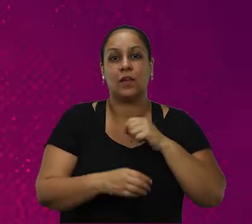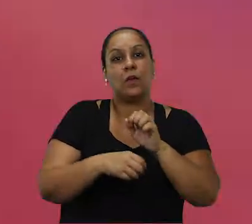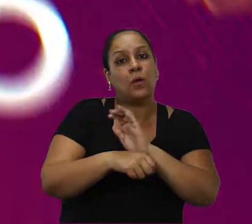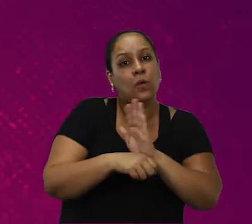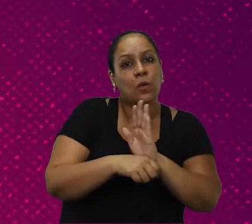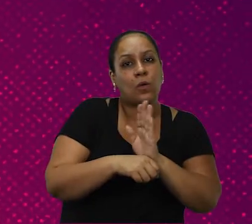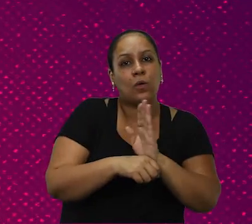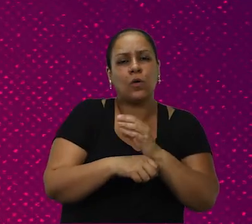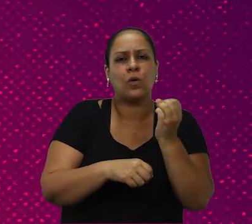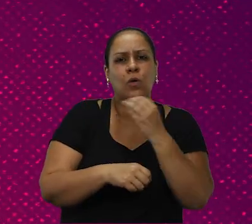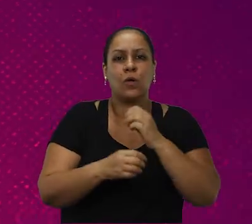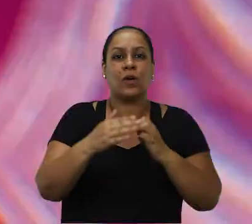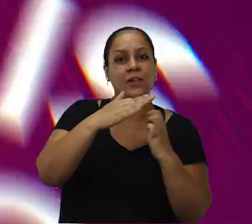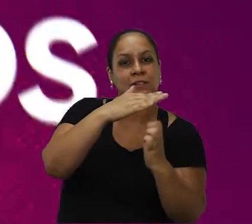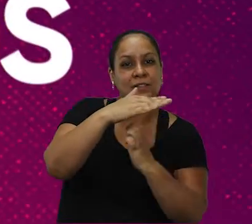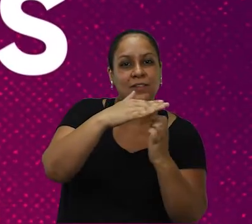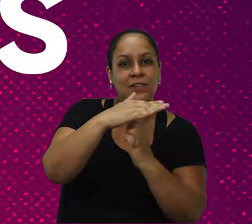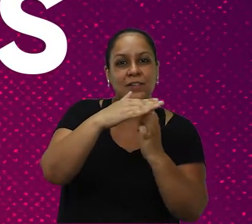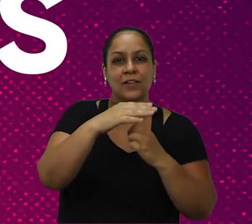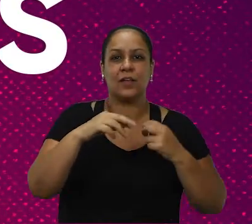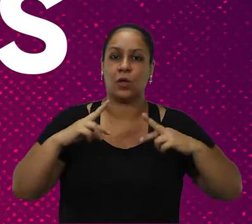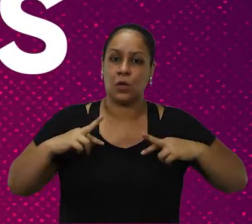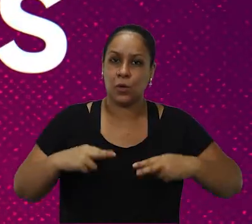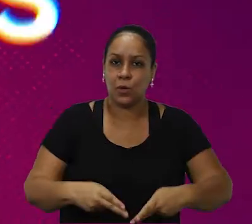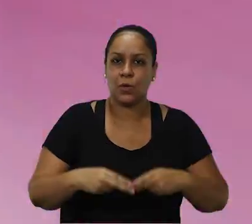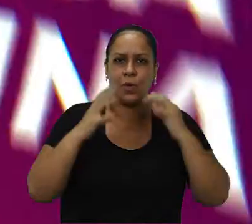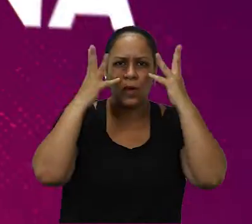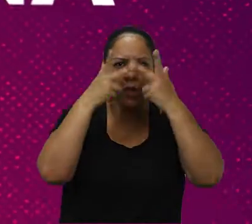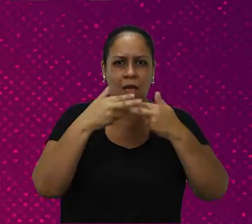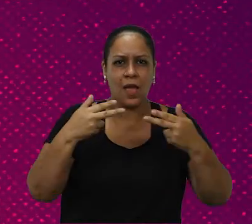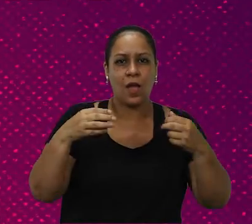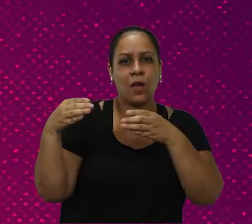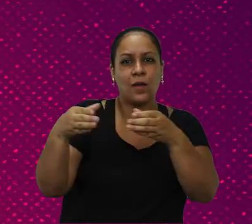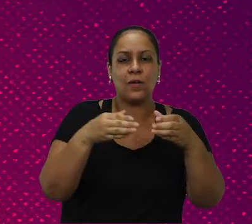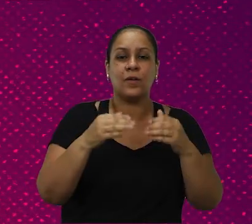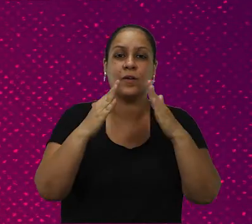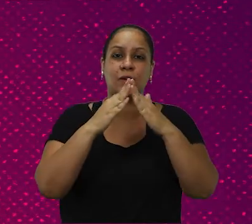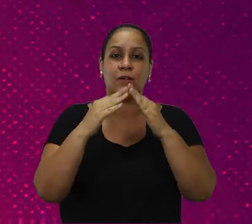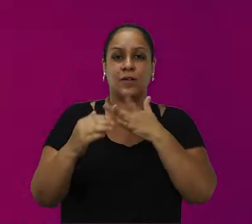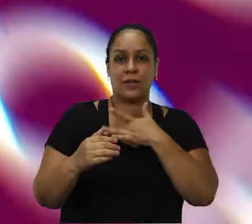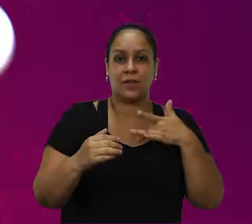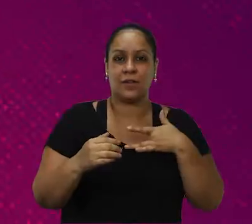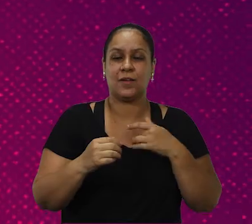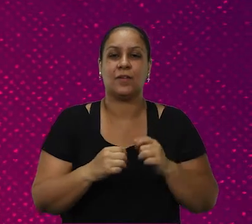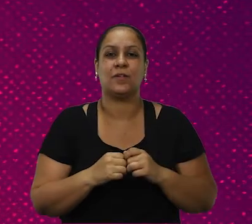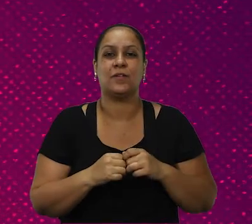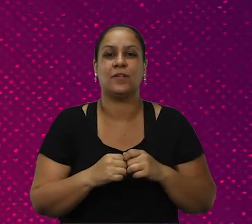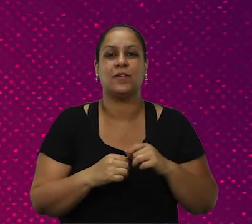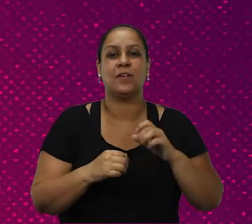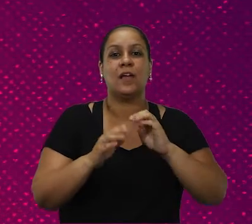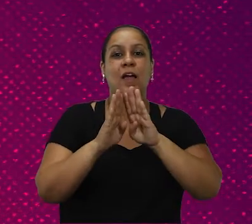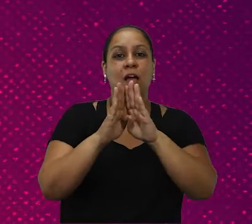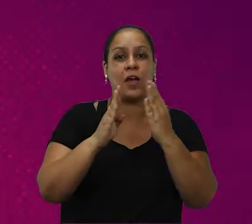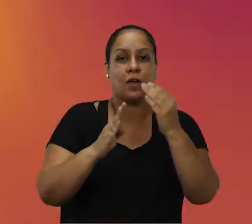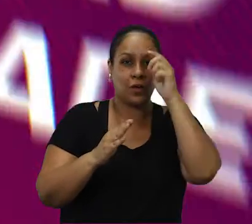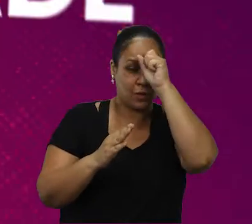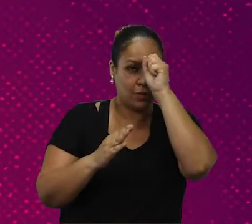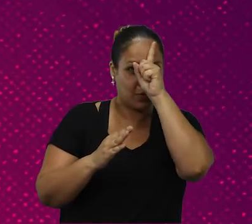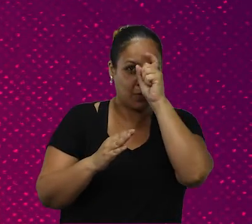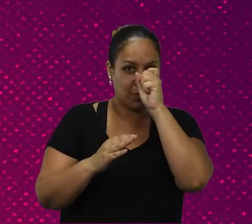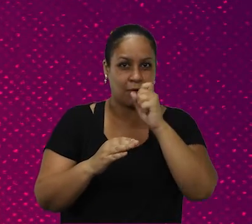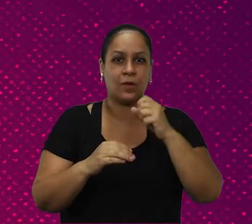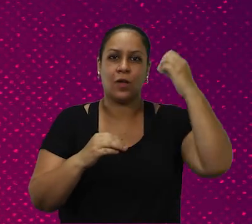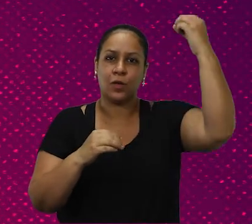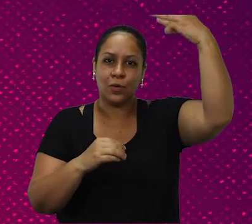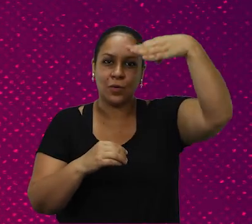startups. Novas empresas chegando. Castração de animais nos bairros. Saúde em casa e telemedicina. Reabertura do pronto-socorro do Melhado.